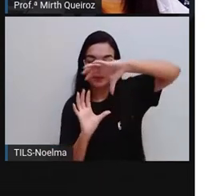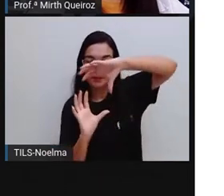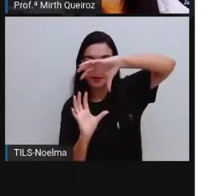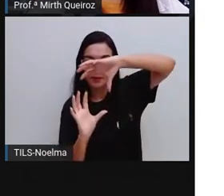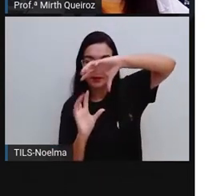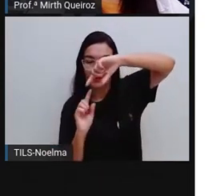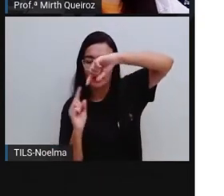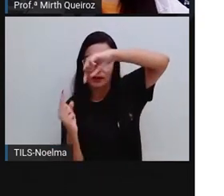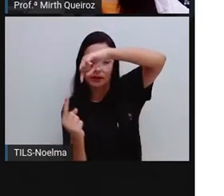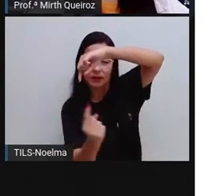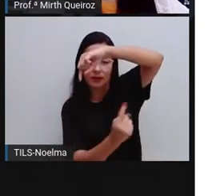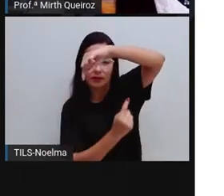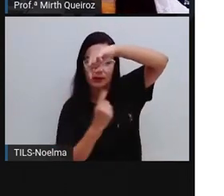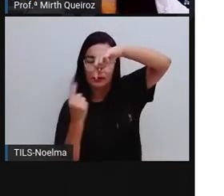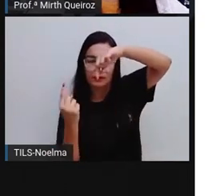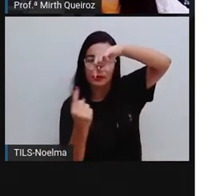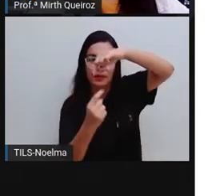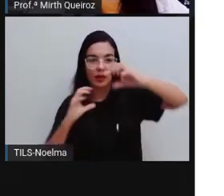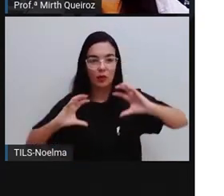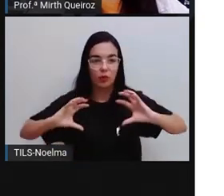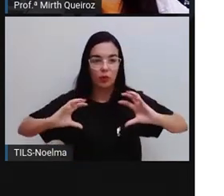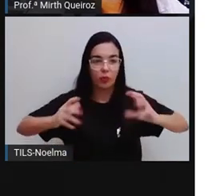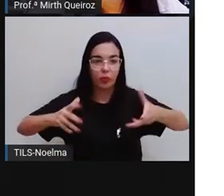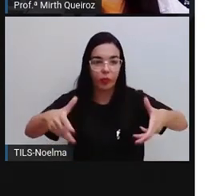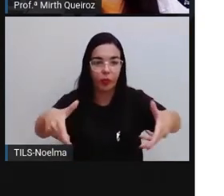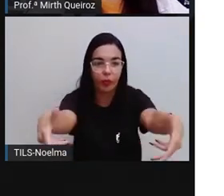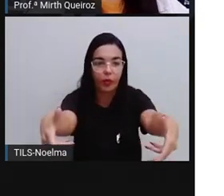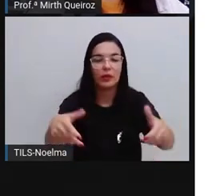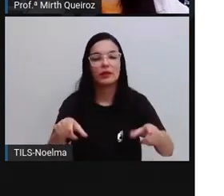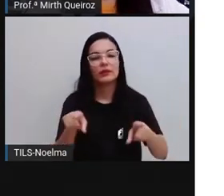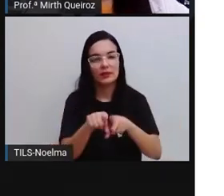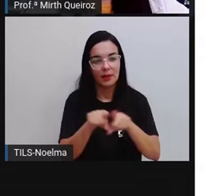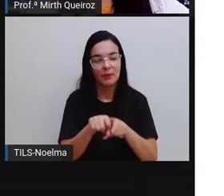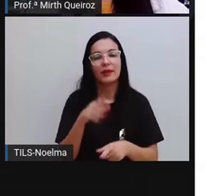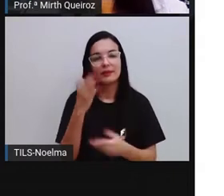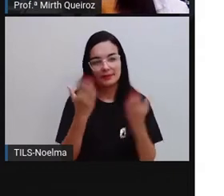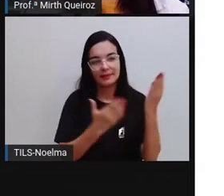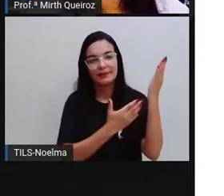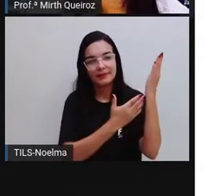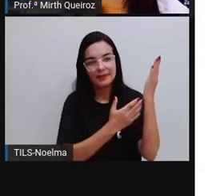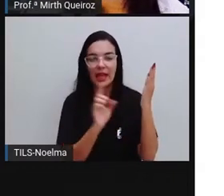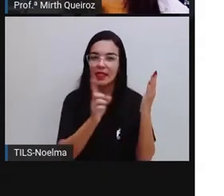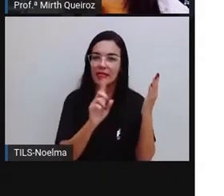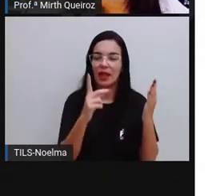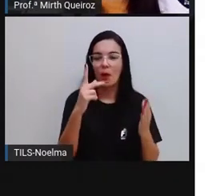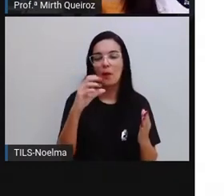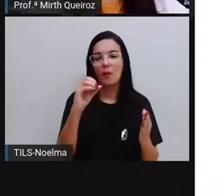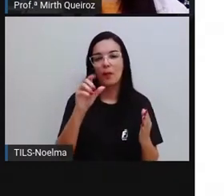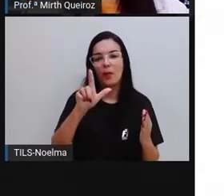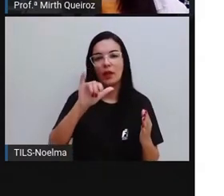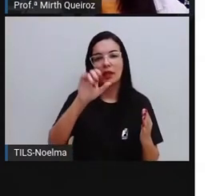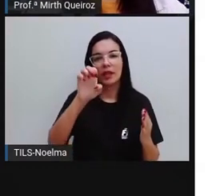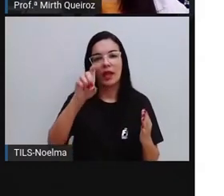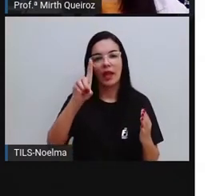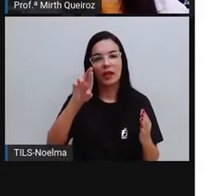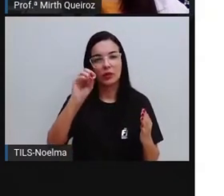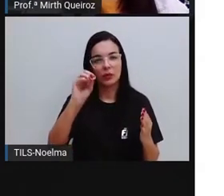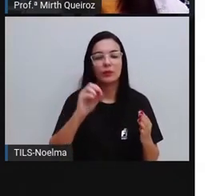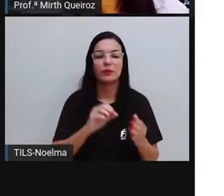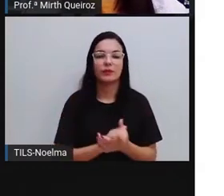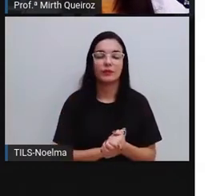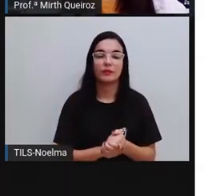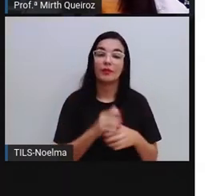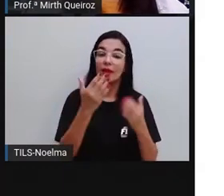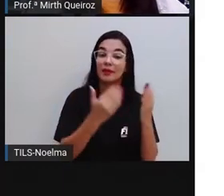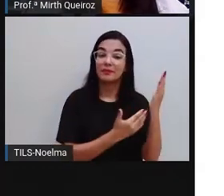possibilidade de girar sobre uma superfície. Por isso que é chamado também, é classificado como um corpo redondo ou não poliedro.